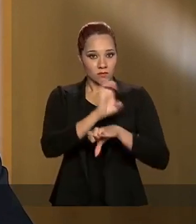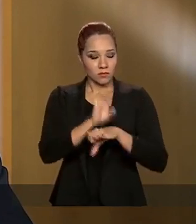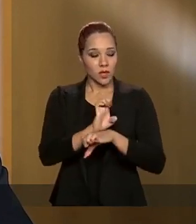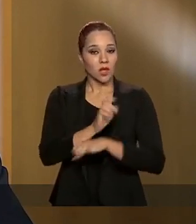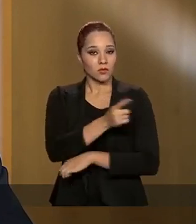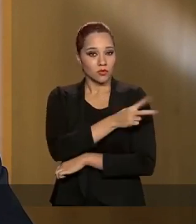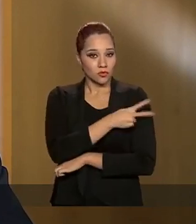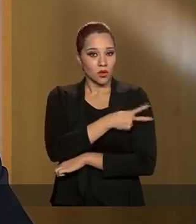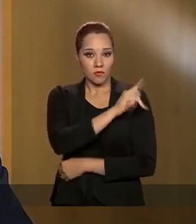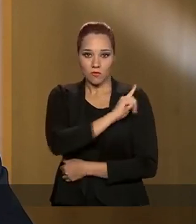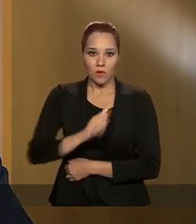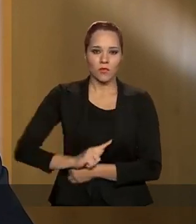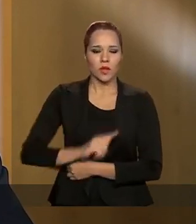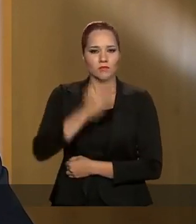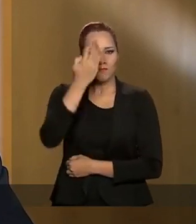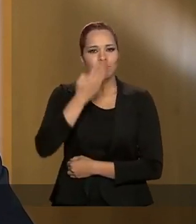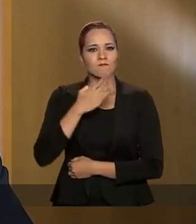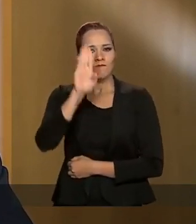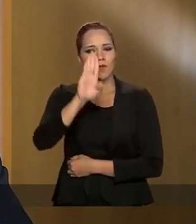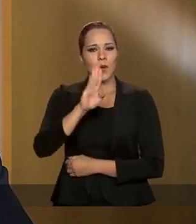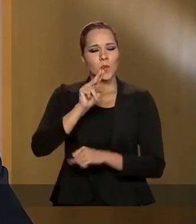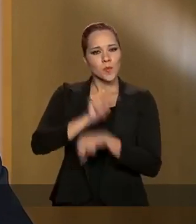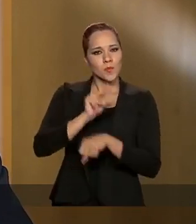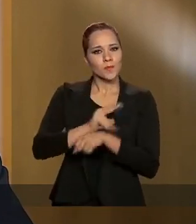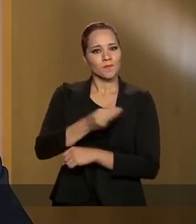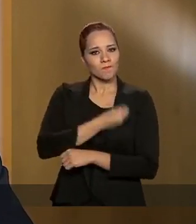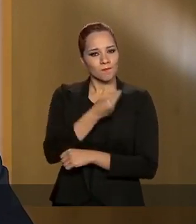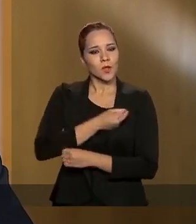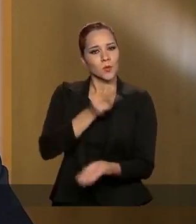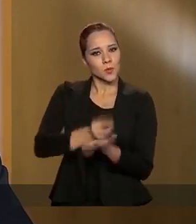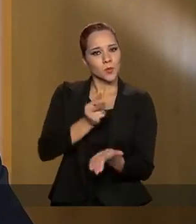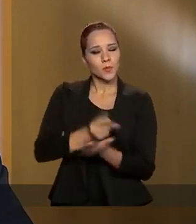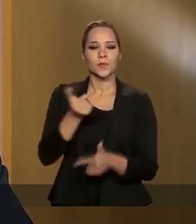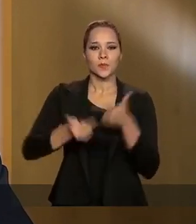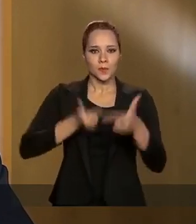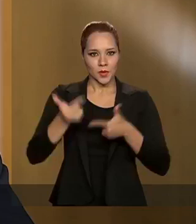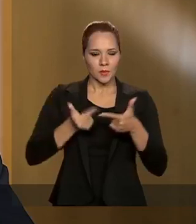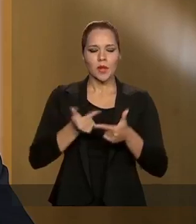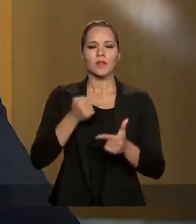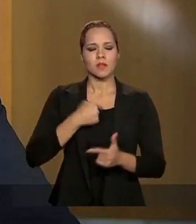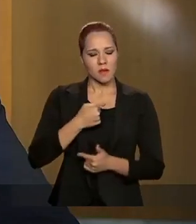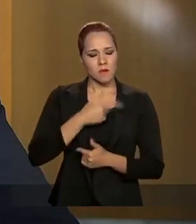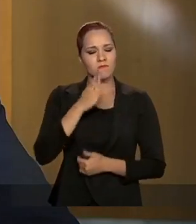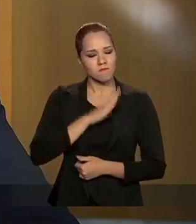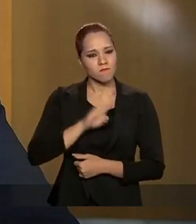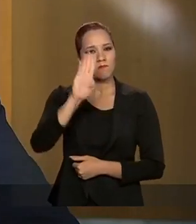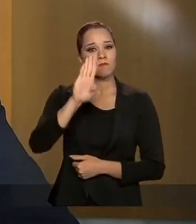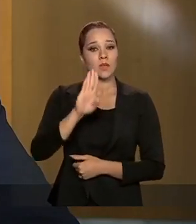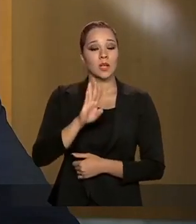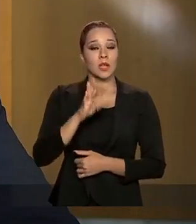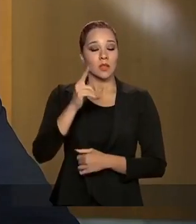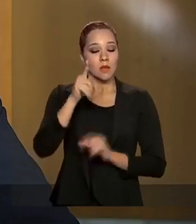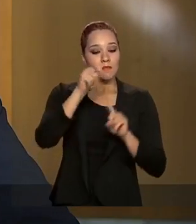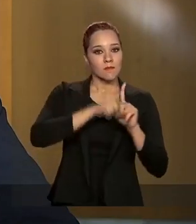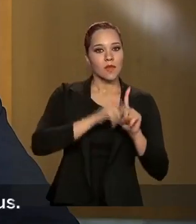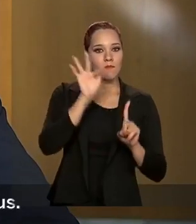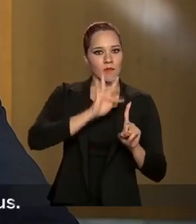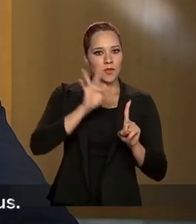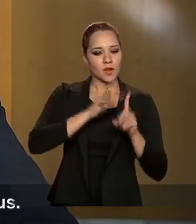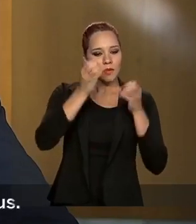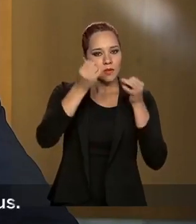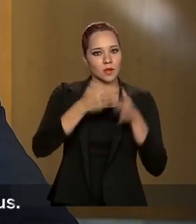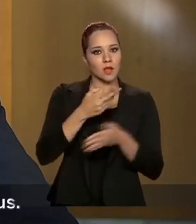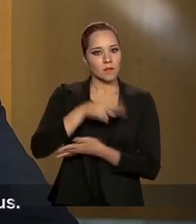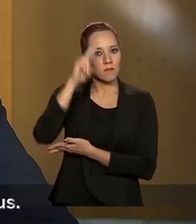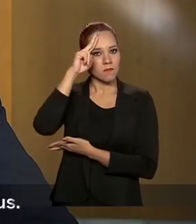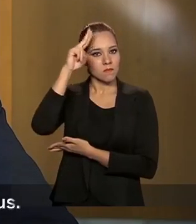nos comprometemos a proteger vidas e a preservar empregos. Assim, o farei. Desde fevereiro, determinei o emprego das